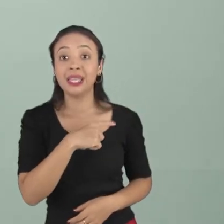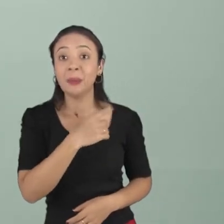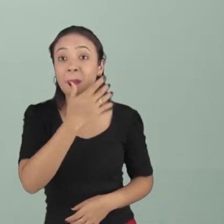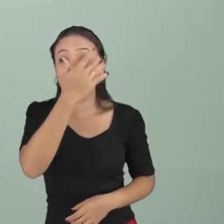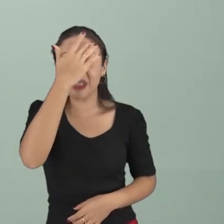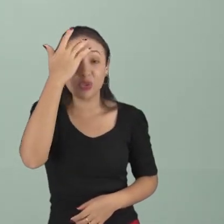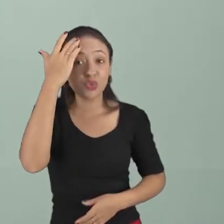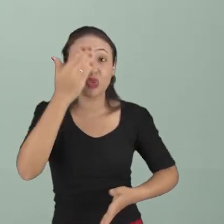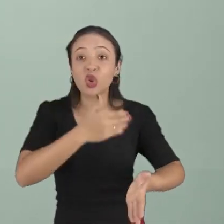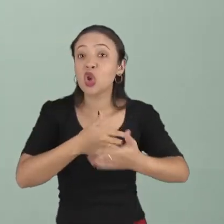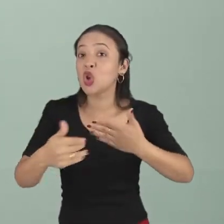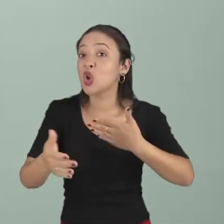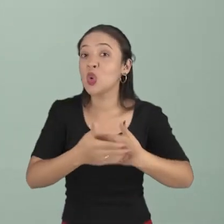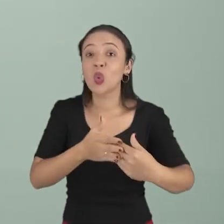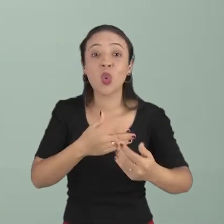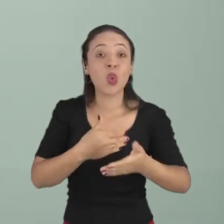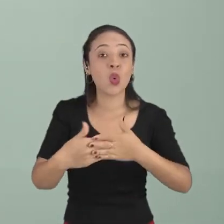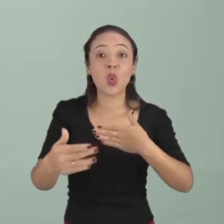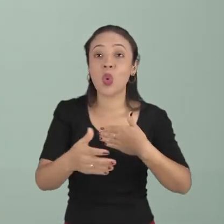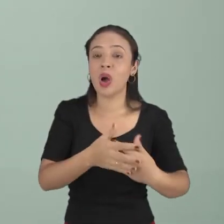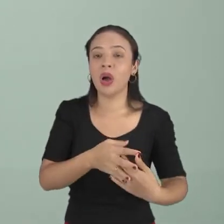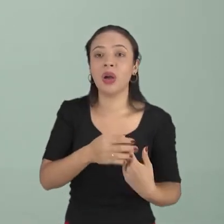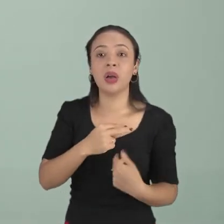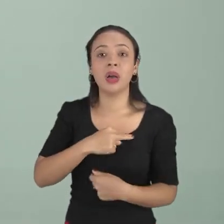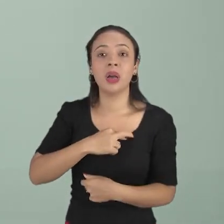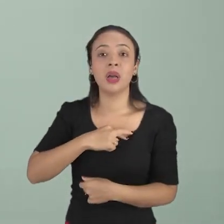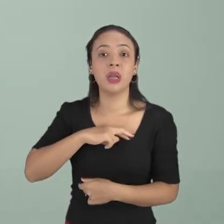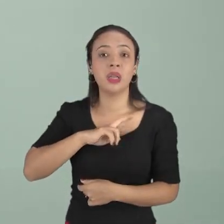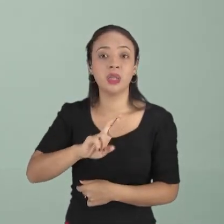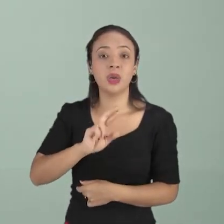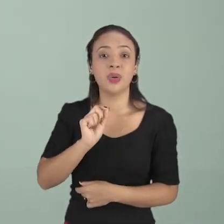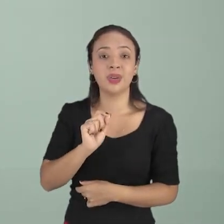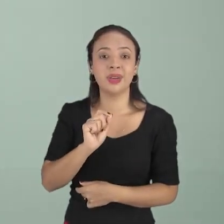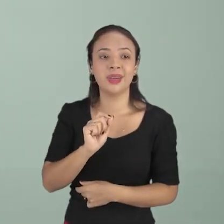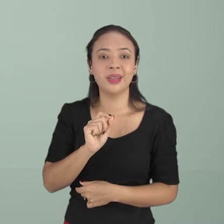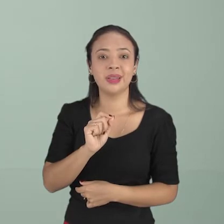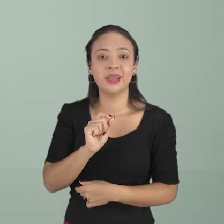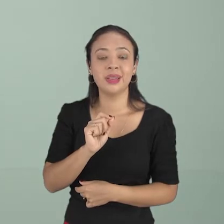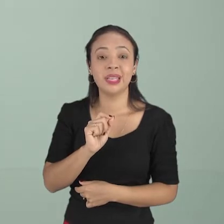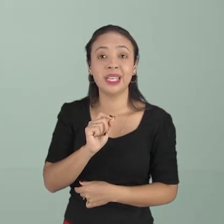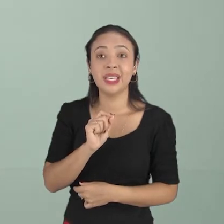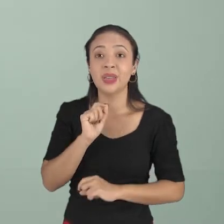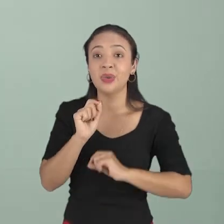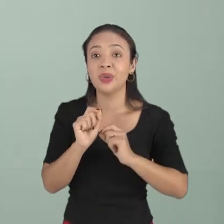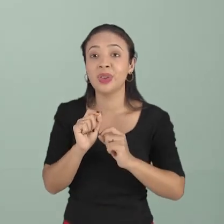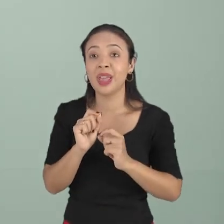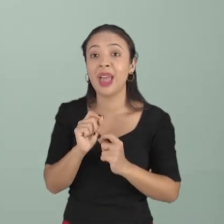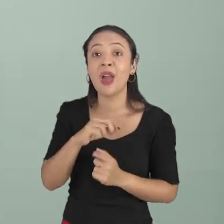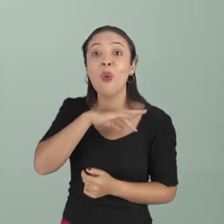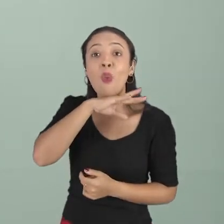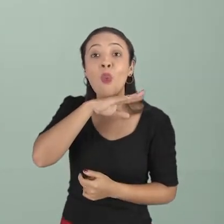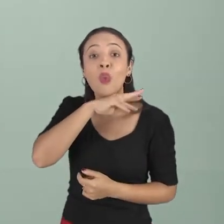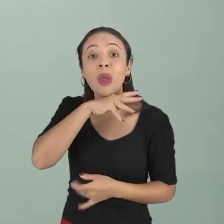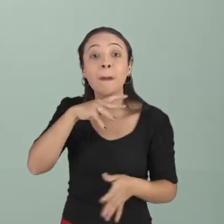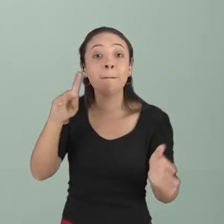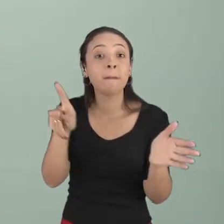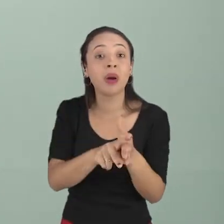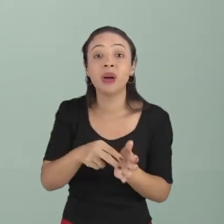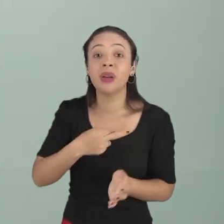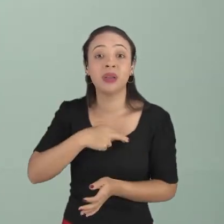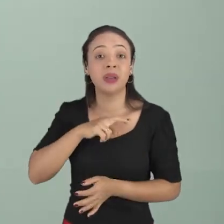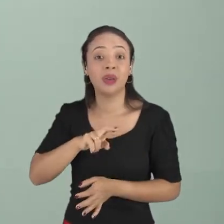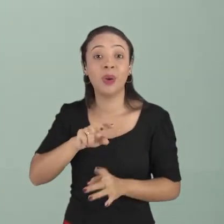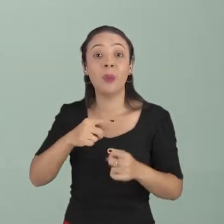religião, não vou nem citar aqui o nome delas, que envergonharam a sua religião por causa de condutas erradas.